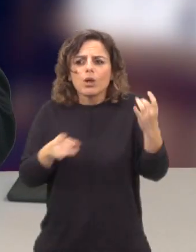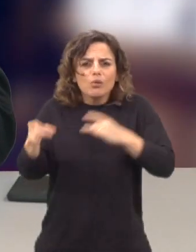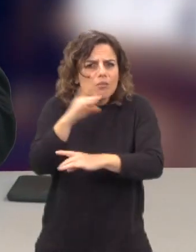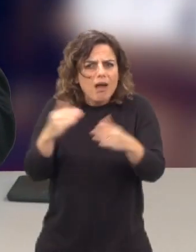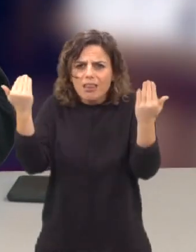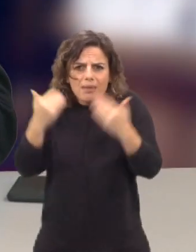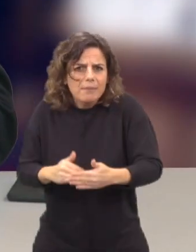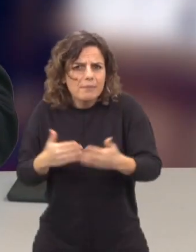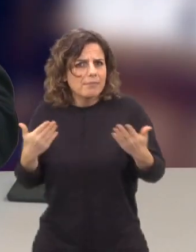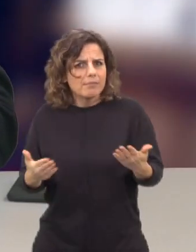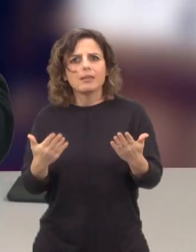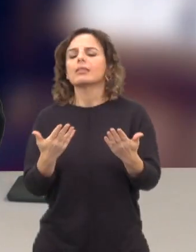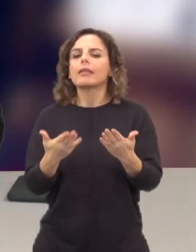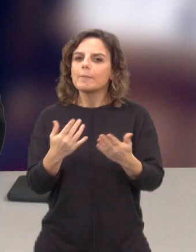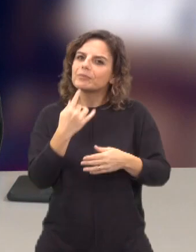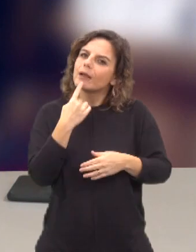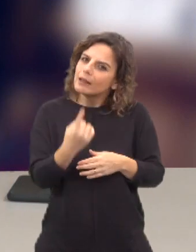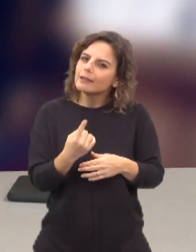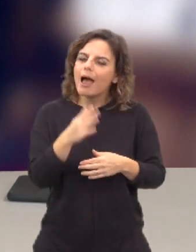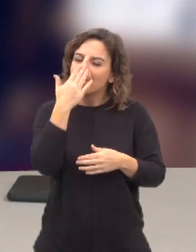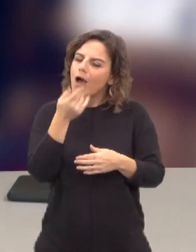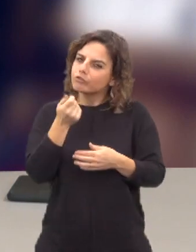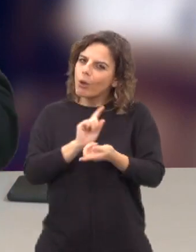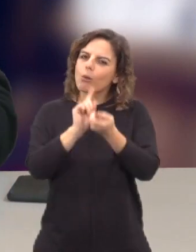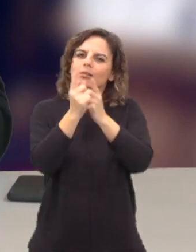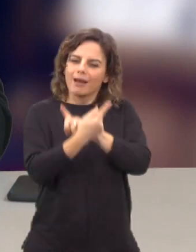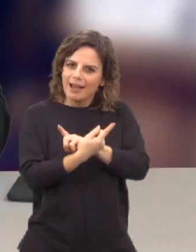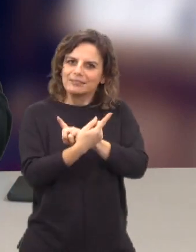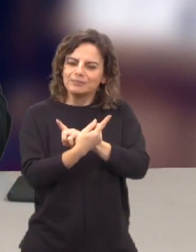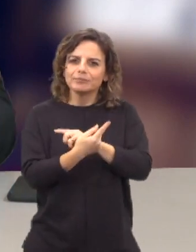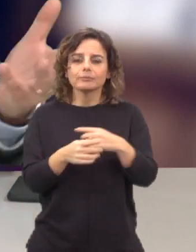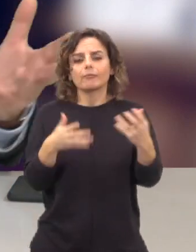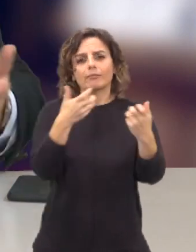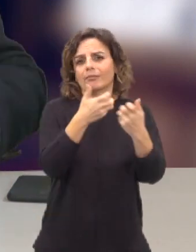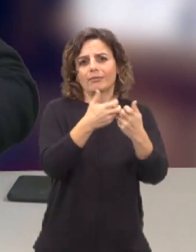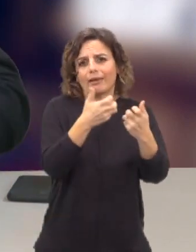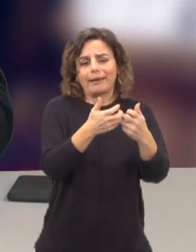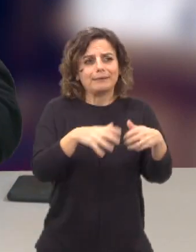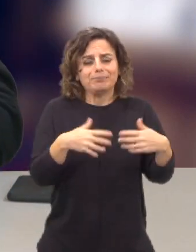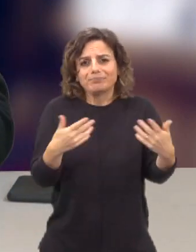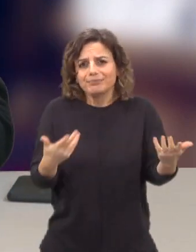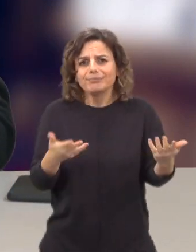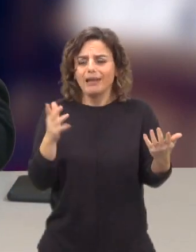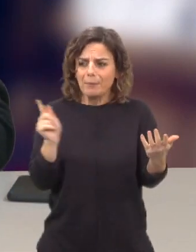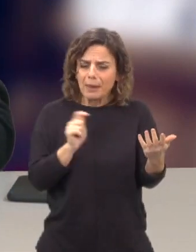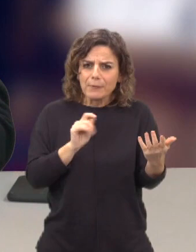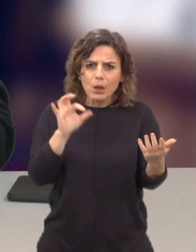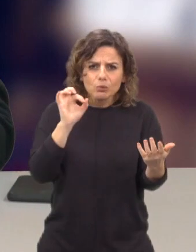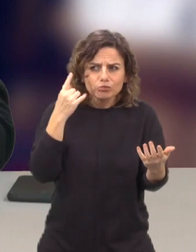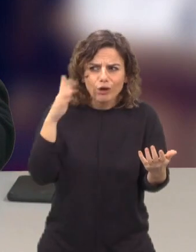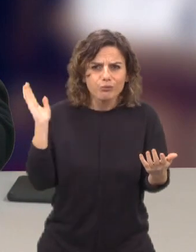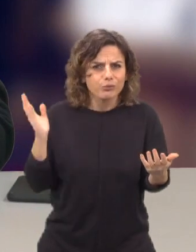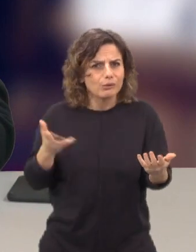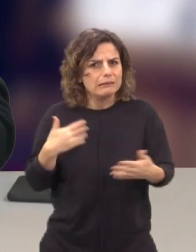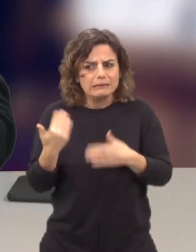hoje ganhou um relevo. Eu até diria que às vezes é um padro contrário, isto é, a guerra, já levamos mais de oito meses